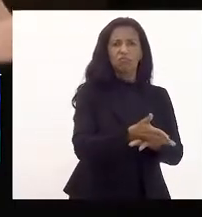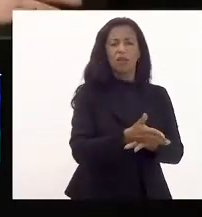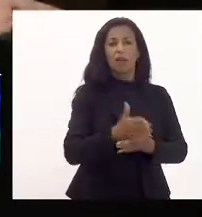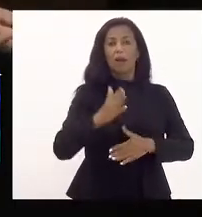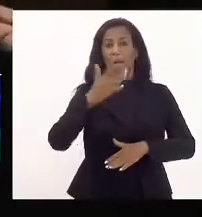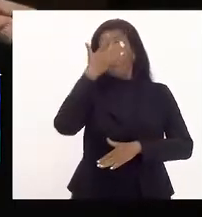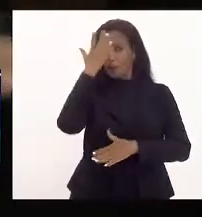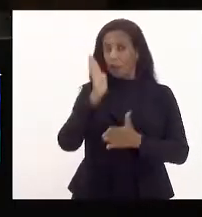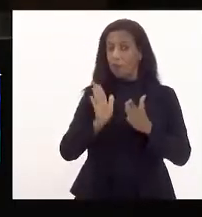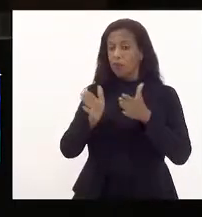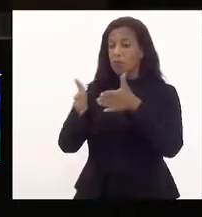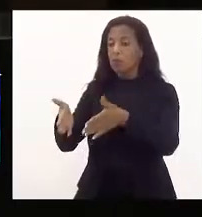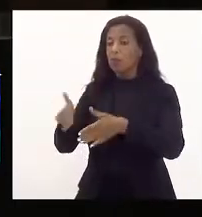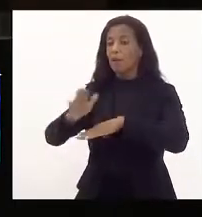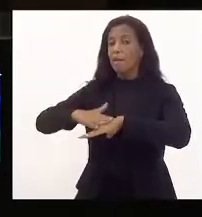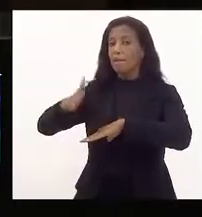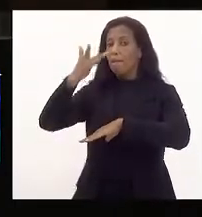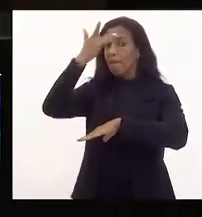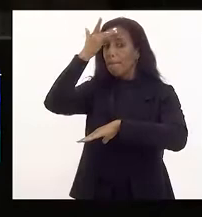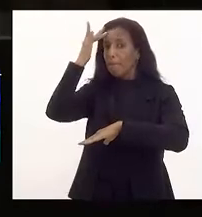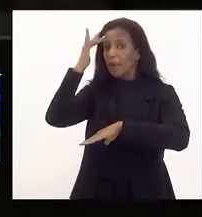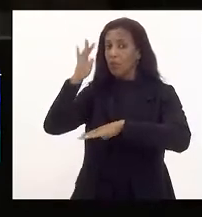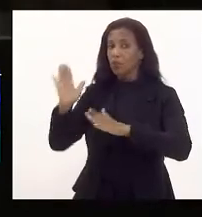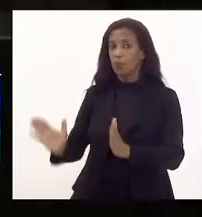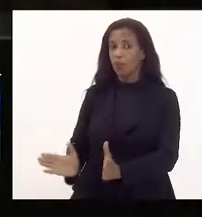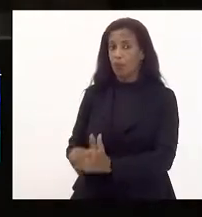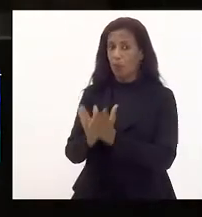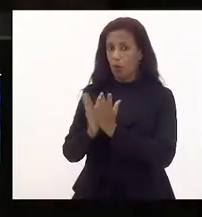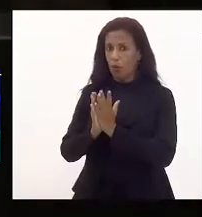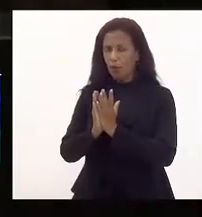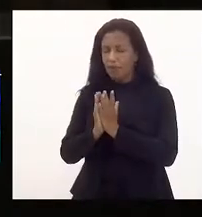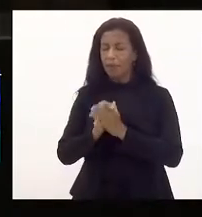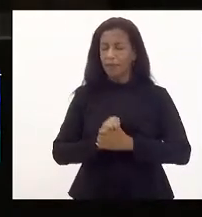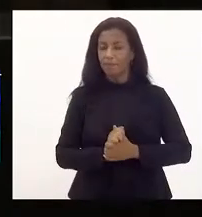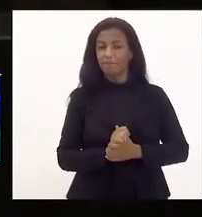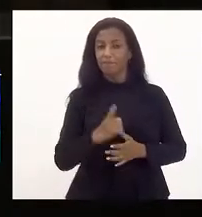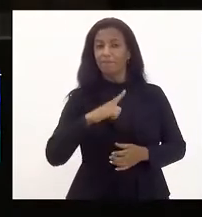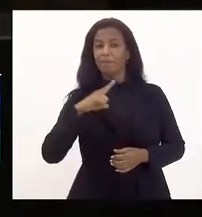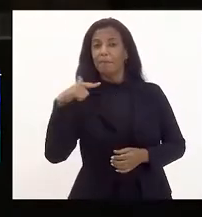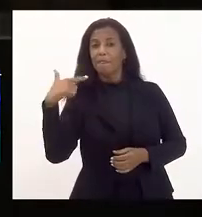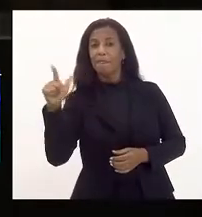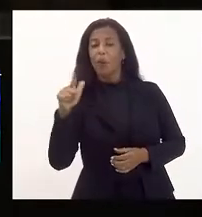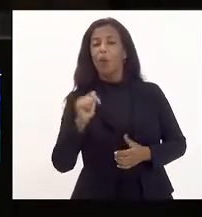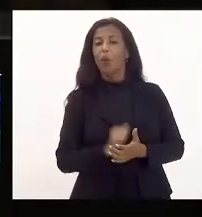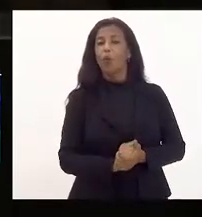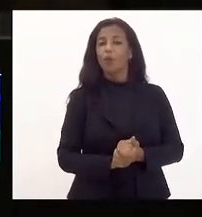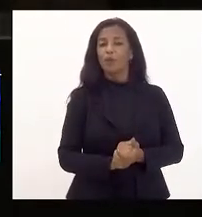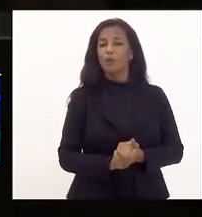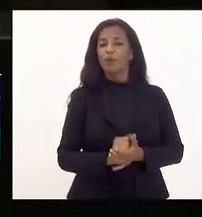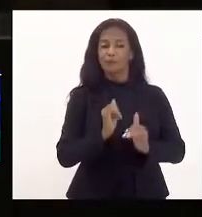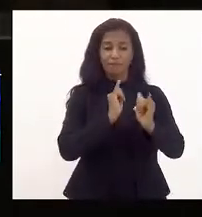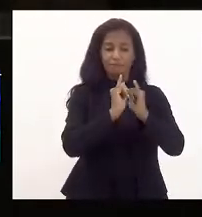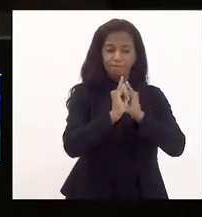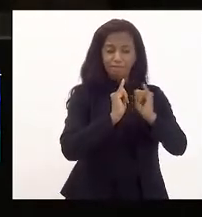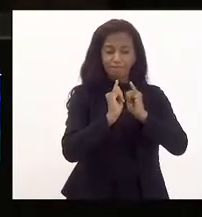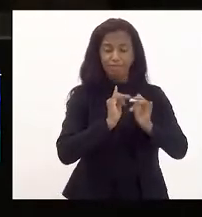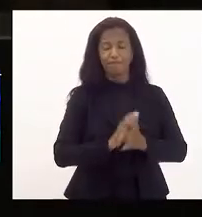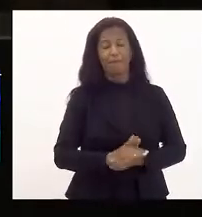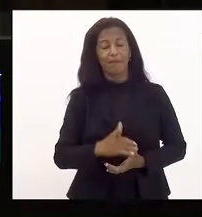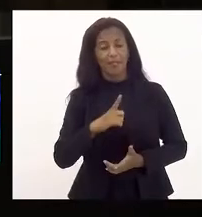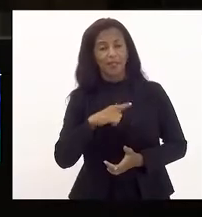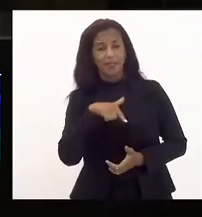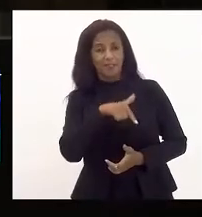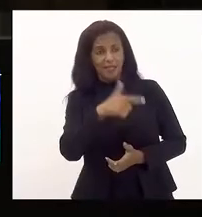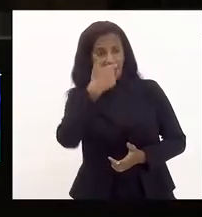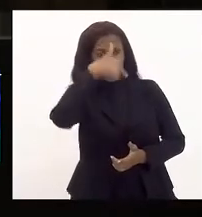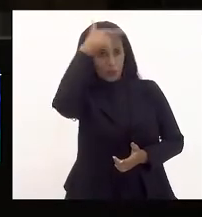os mais pobres. Aí nós temos ainda outro dado que o Luiz Paulo esqueceu de levantar na conversa comigo. Tem aí, Luiz Paulo,